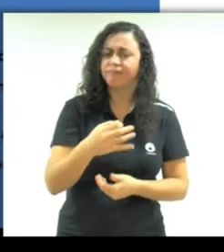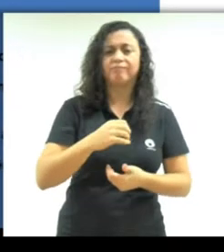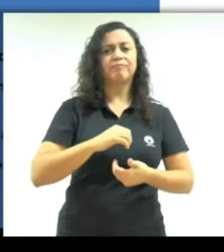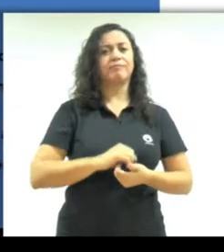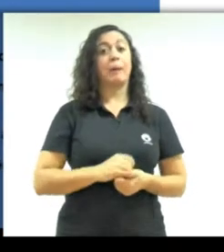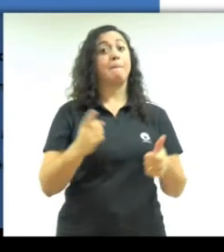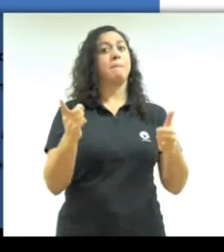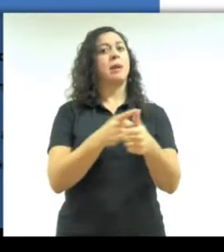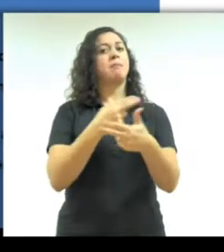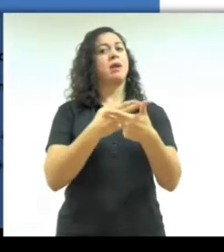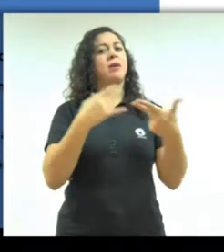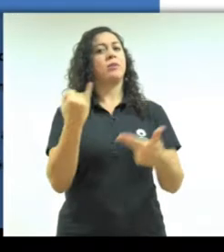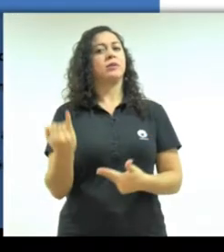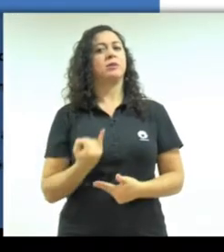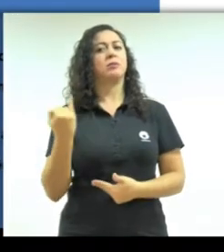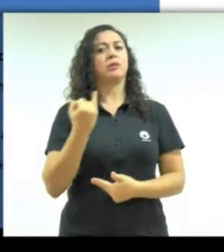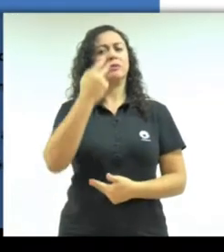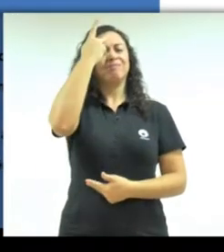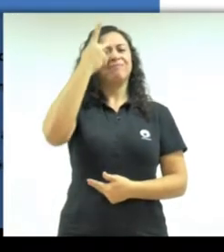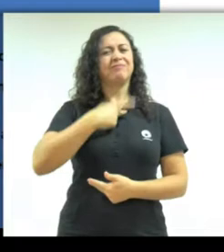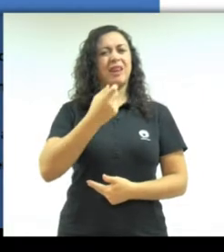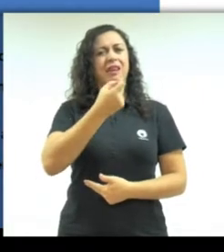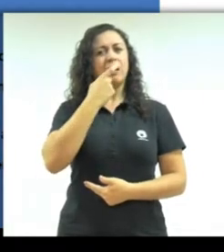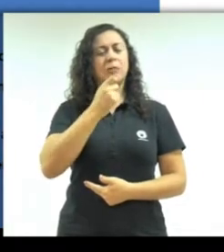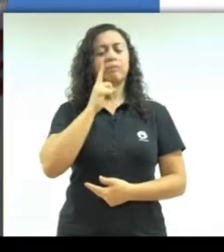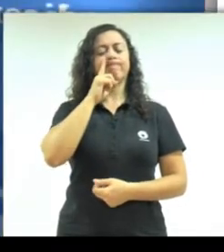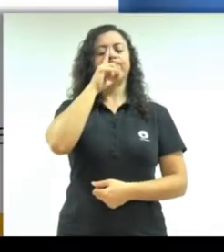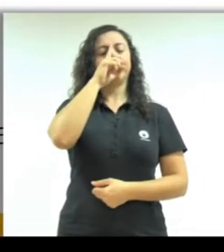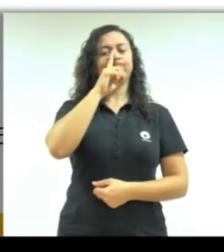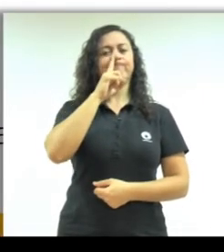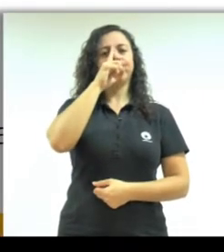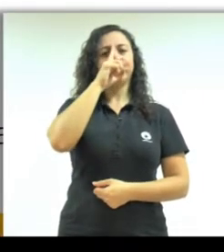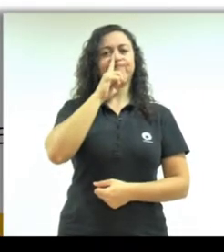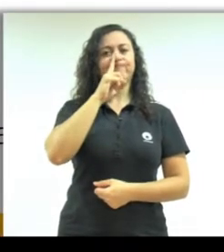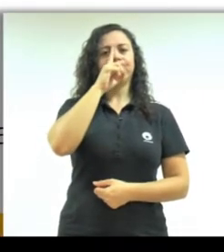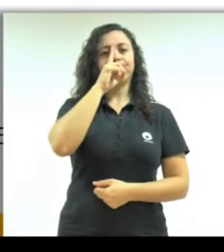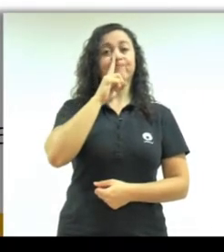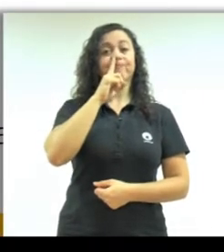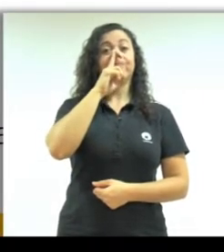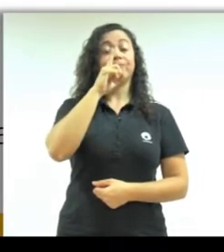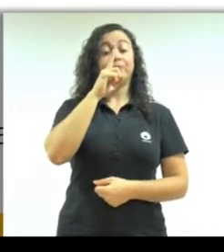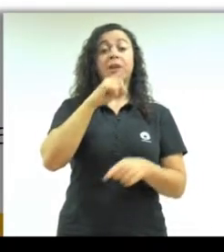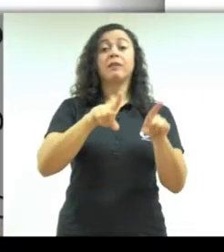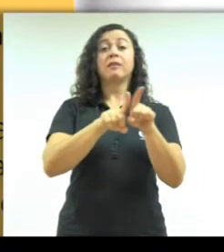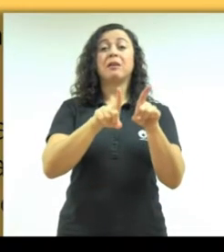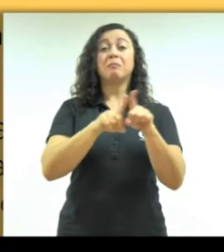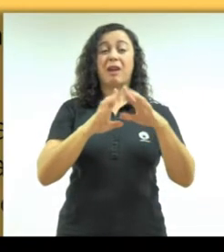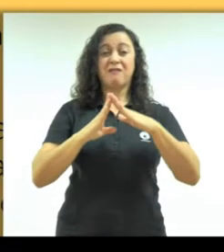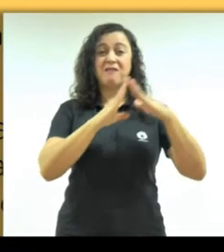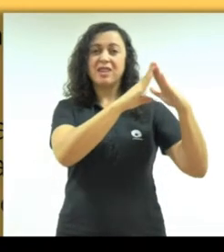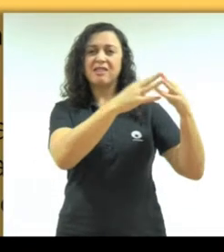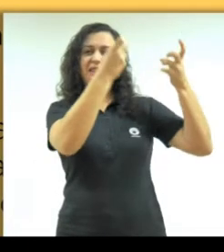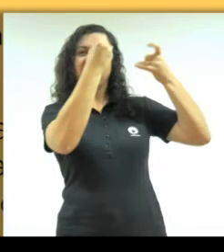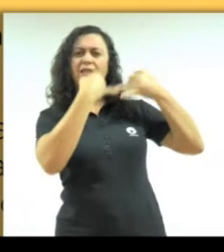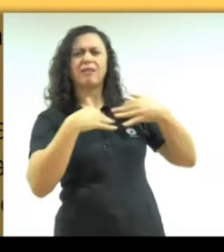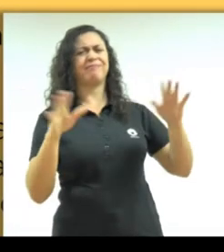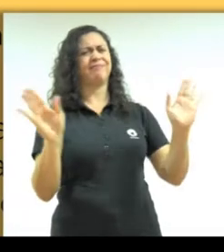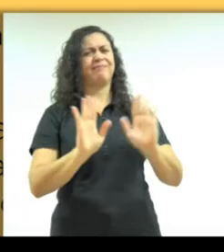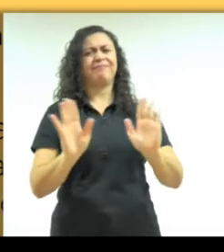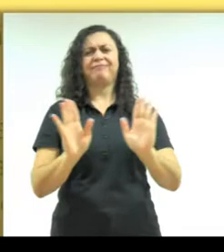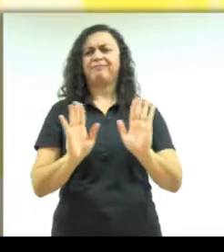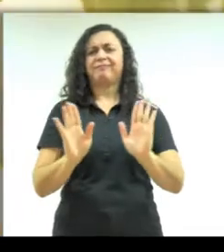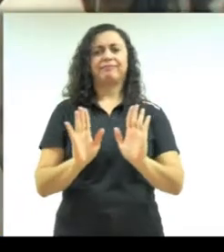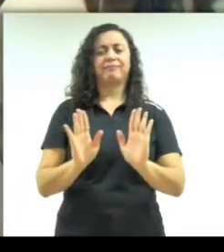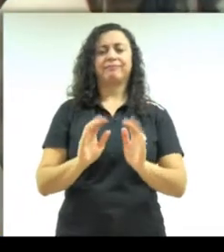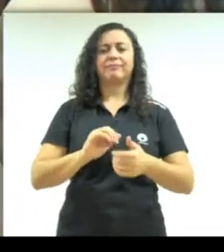Primeira coisa a saber. A automedicação oferece riscos à saúde. E a receita do vizinho não resolverá seu problema.